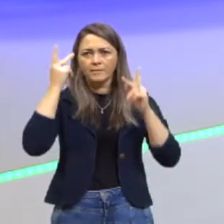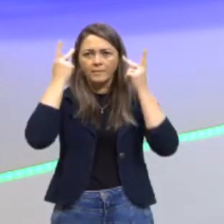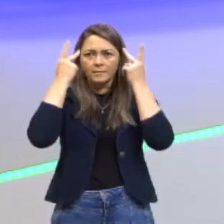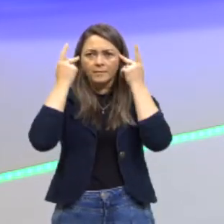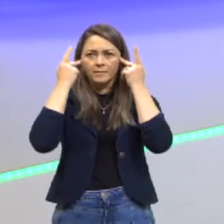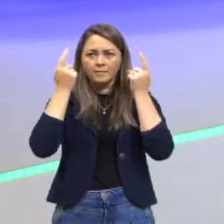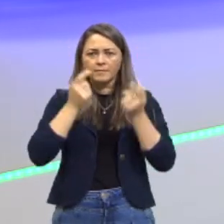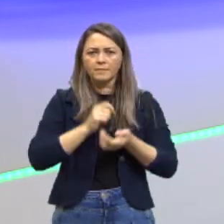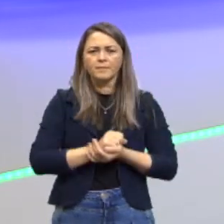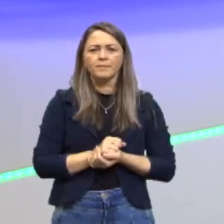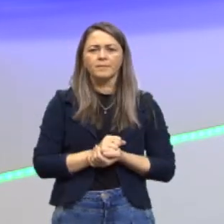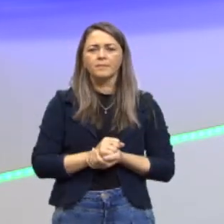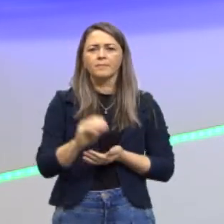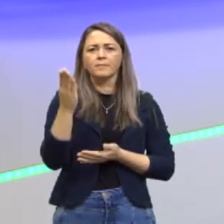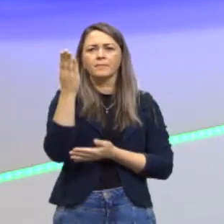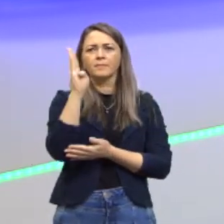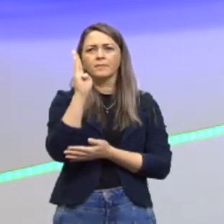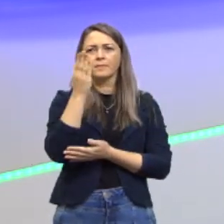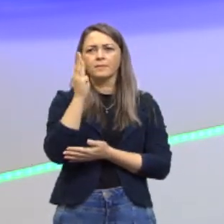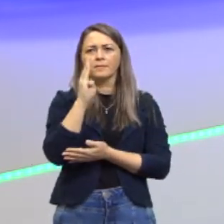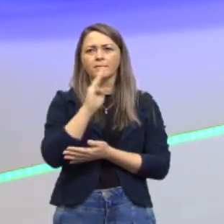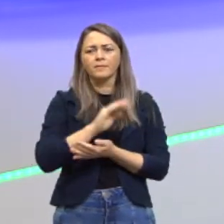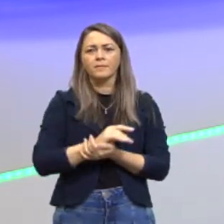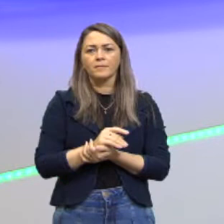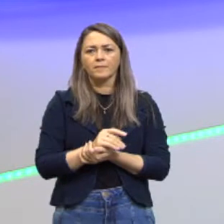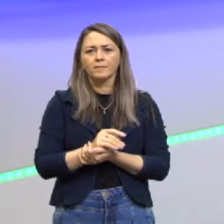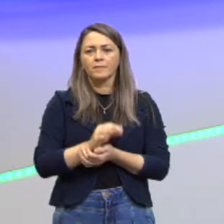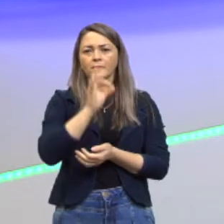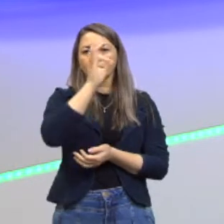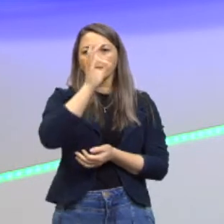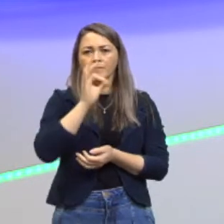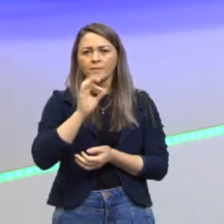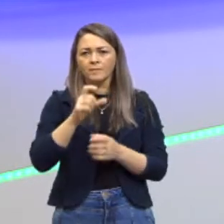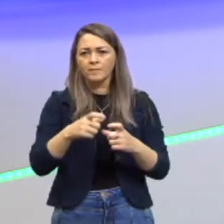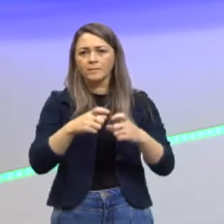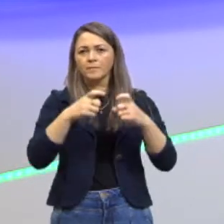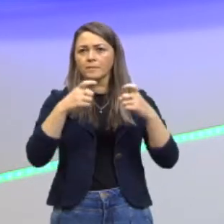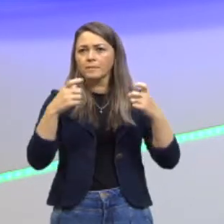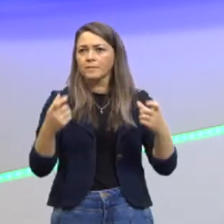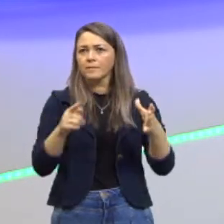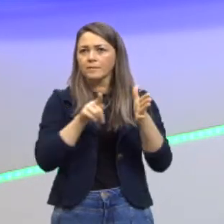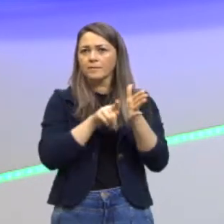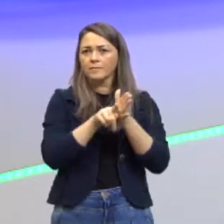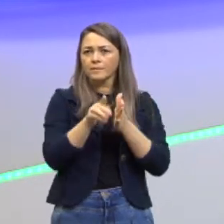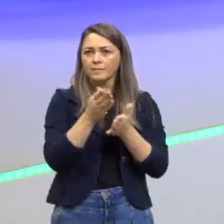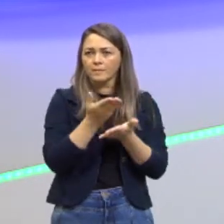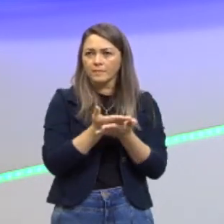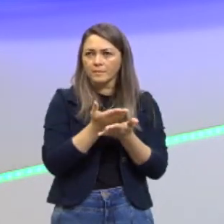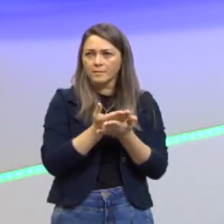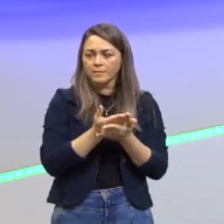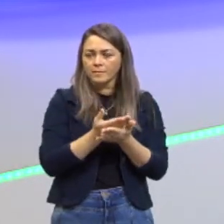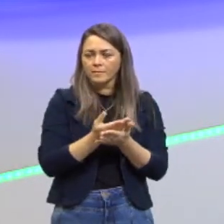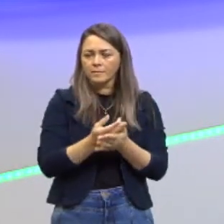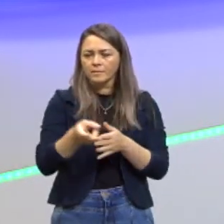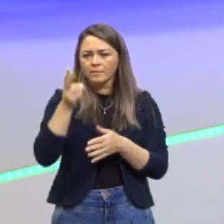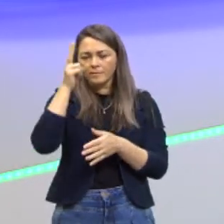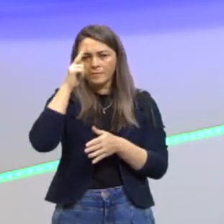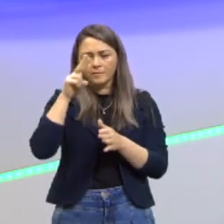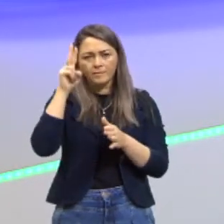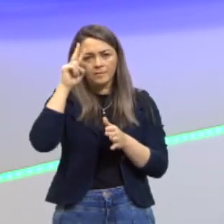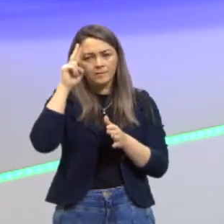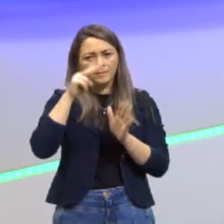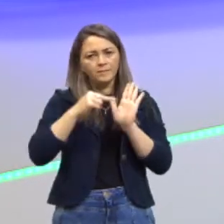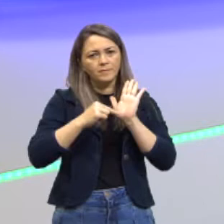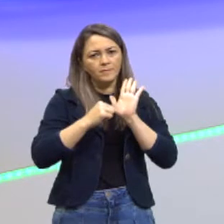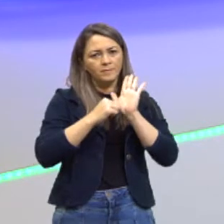natureza, da biologia, é um percentual muito grande dessas questões das nossas últimas aulas, por isso eu estou ressaltando para vocês